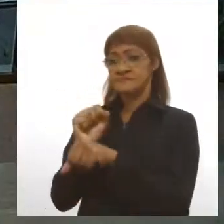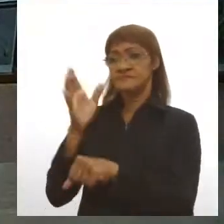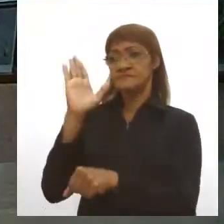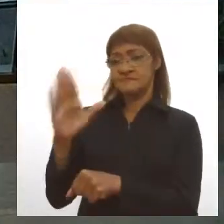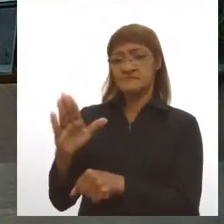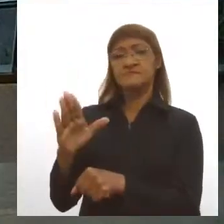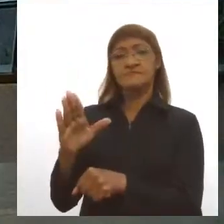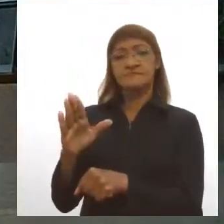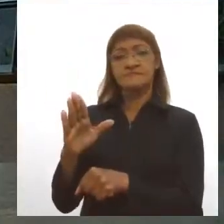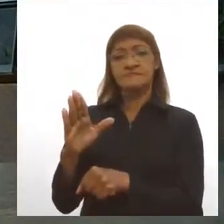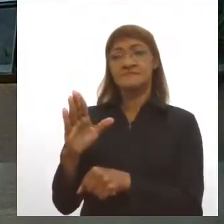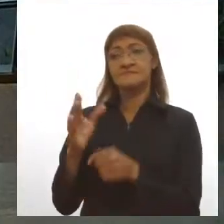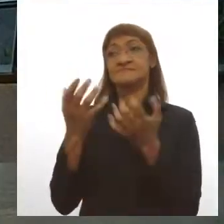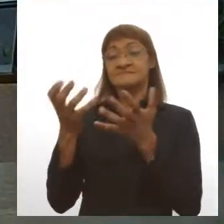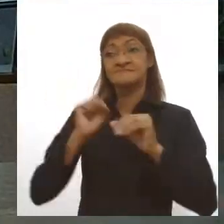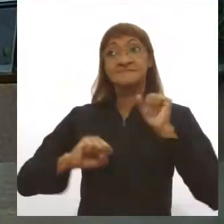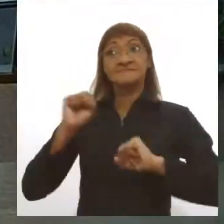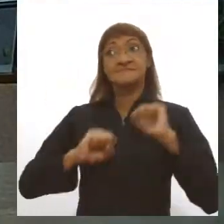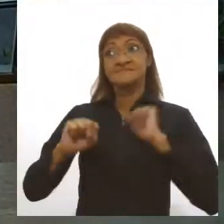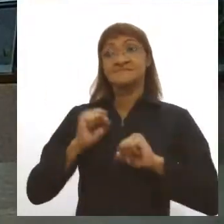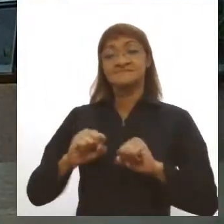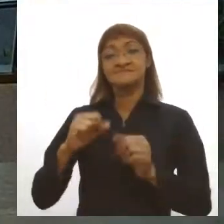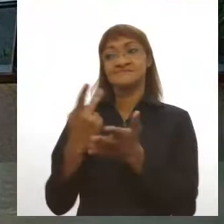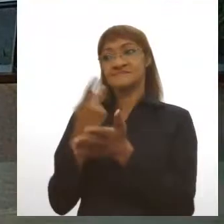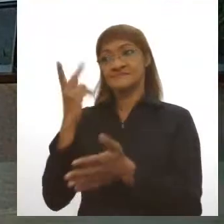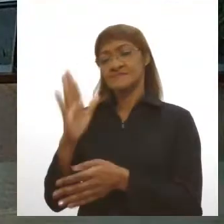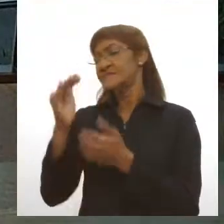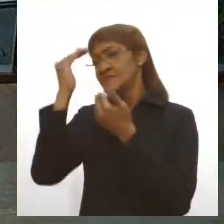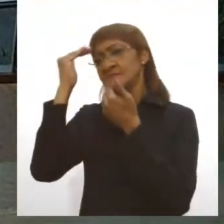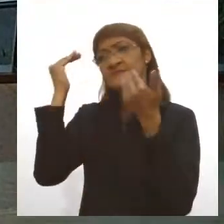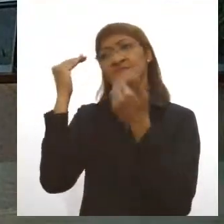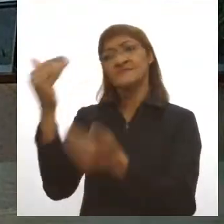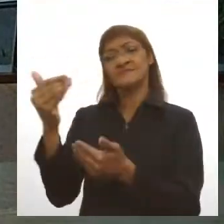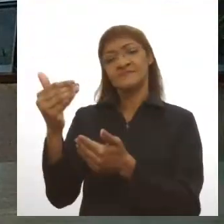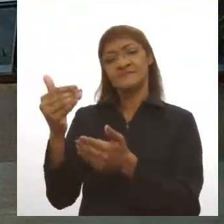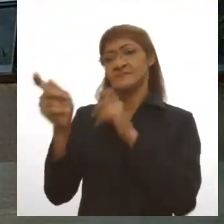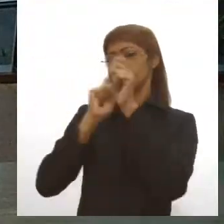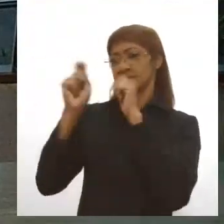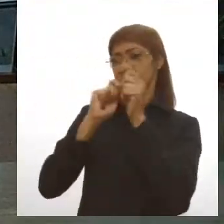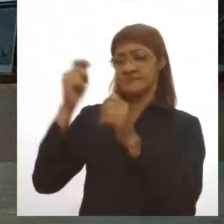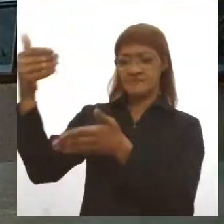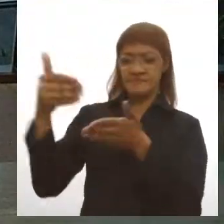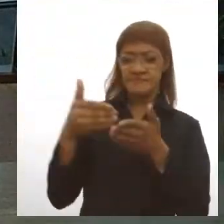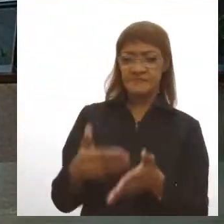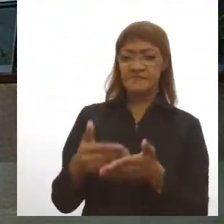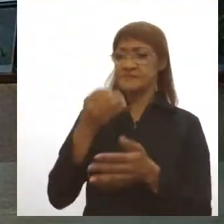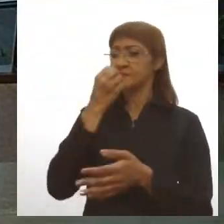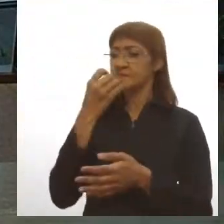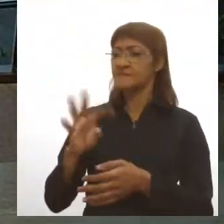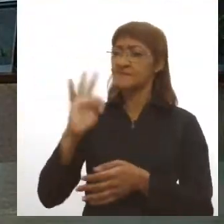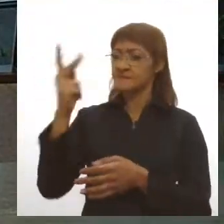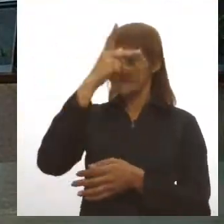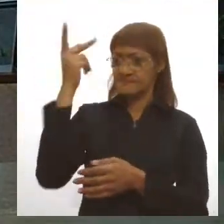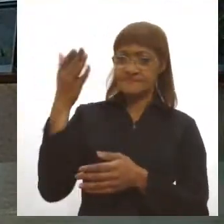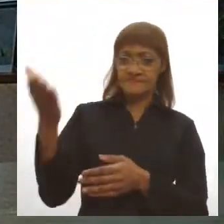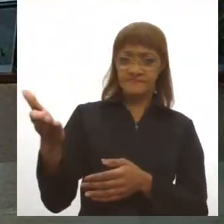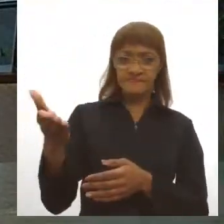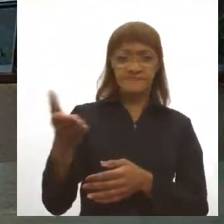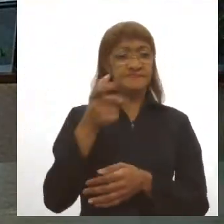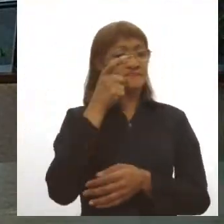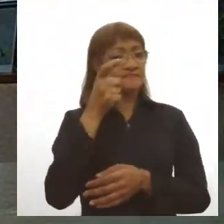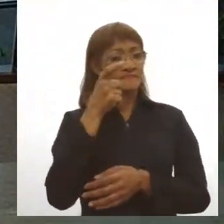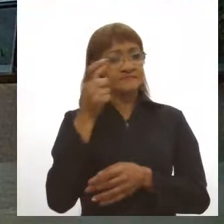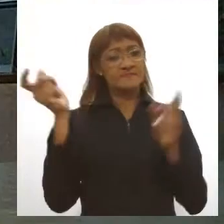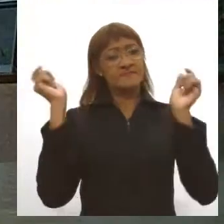os dias para que isso aconteça. Demetro, muito obrigado pela sua participação, trouxe, sem dúvida, uma mensagem para que as pessoas que estão em casa assistindo,